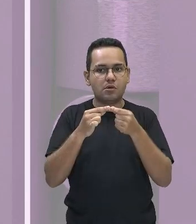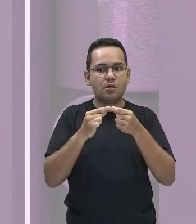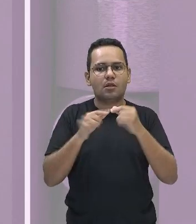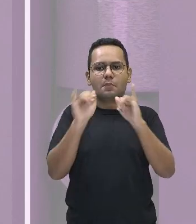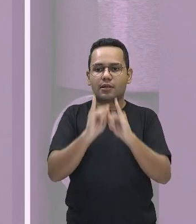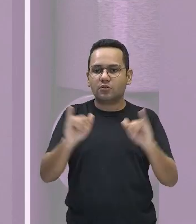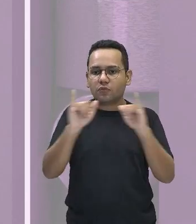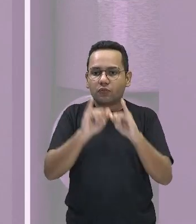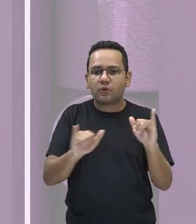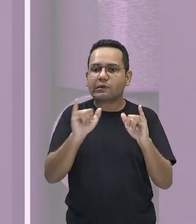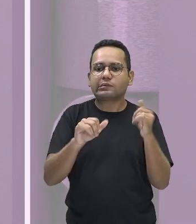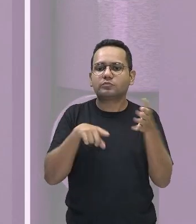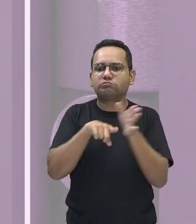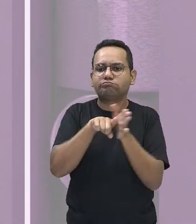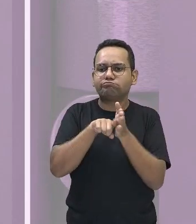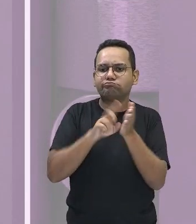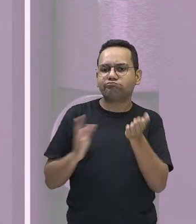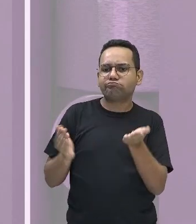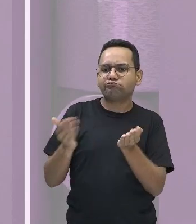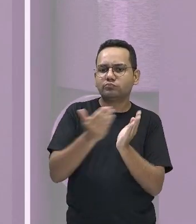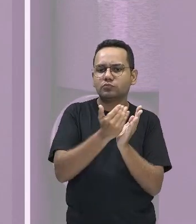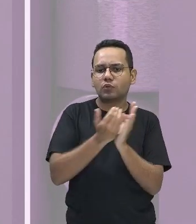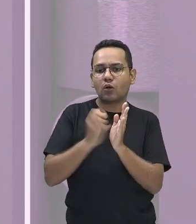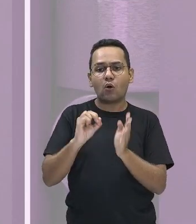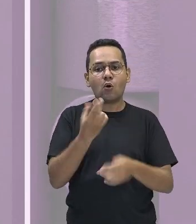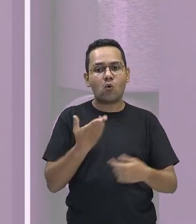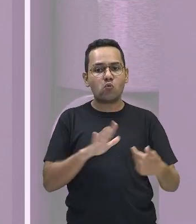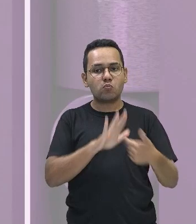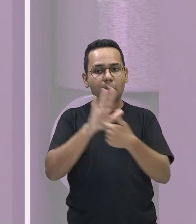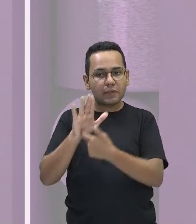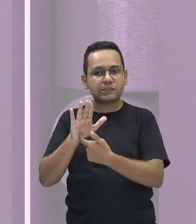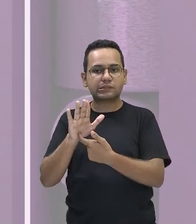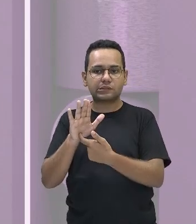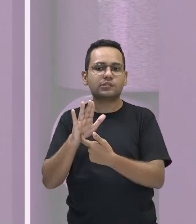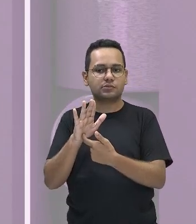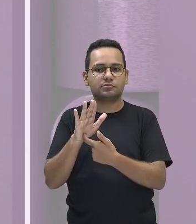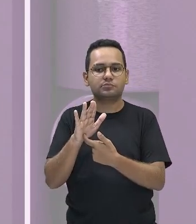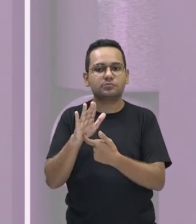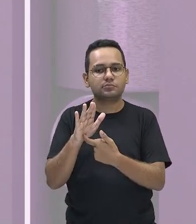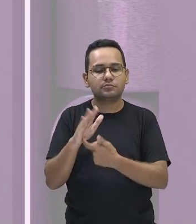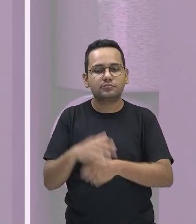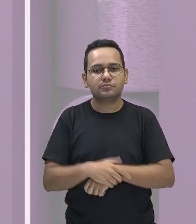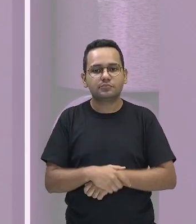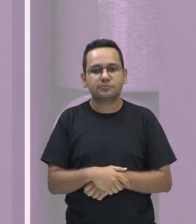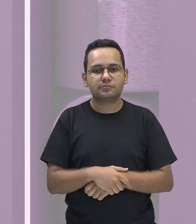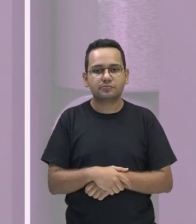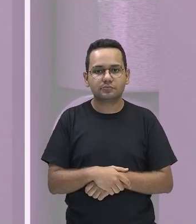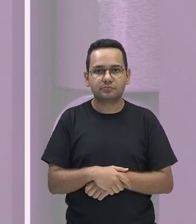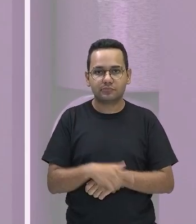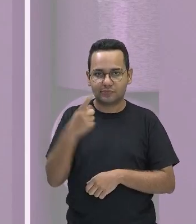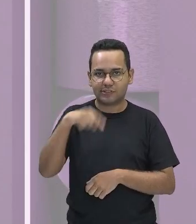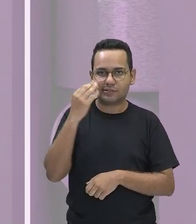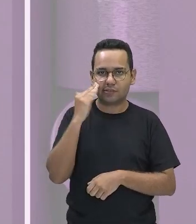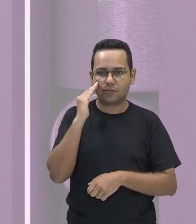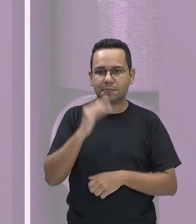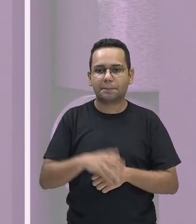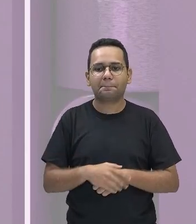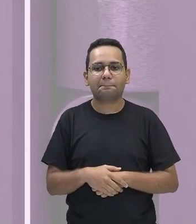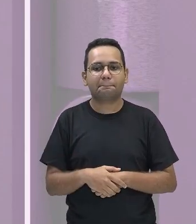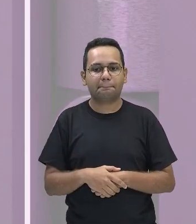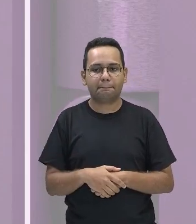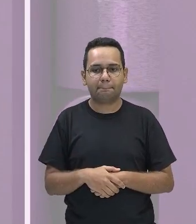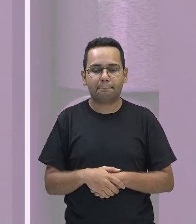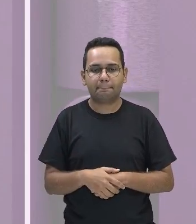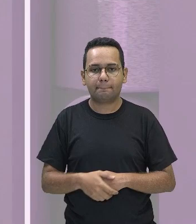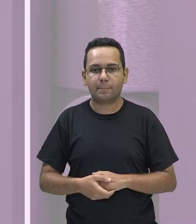daquela sua pesquisa ou para fazer uma apresentação ali de um trabalho, né? Também. Entendido como é que funciona? Só para você entender